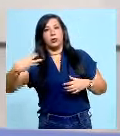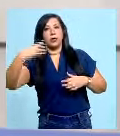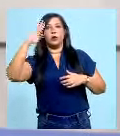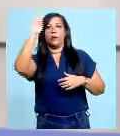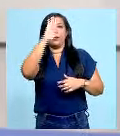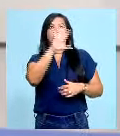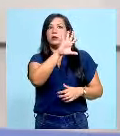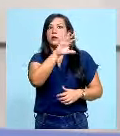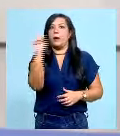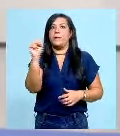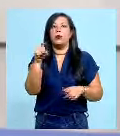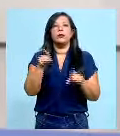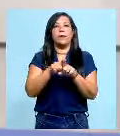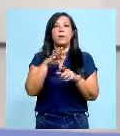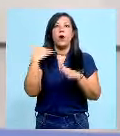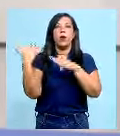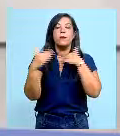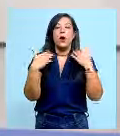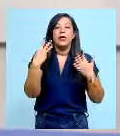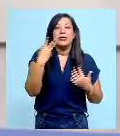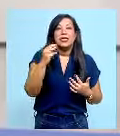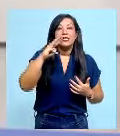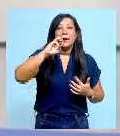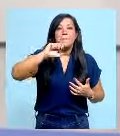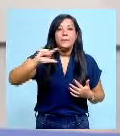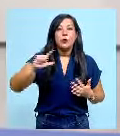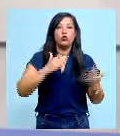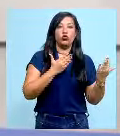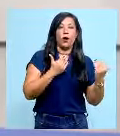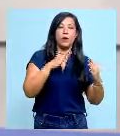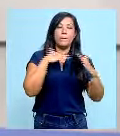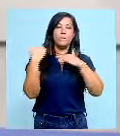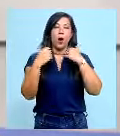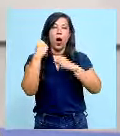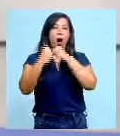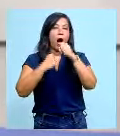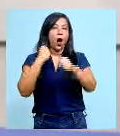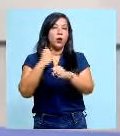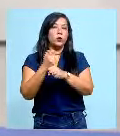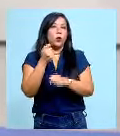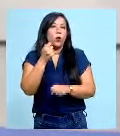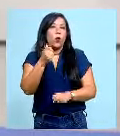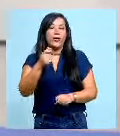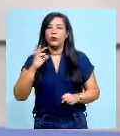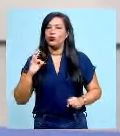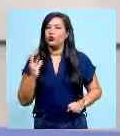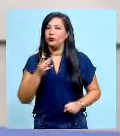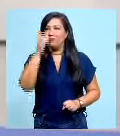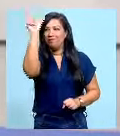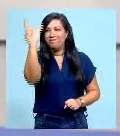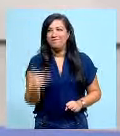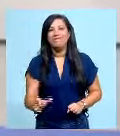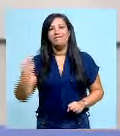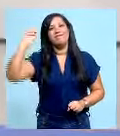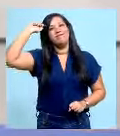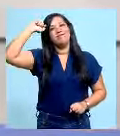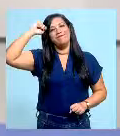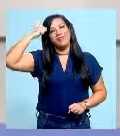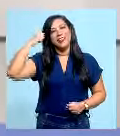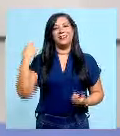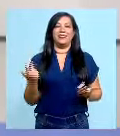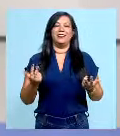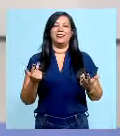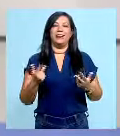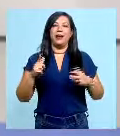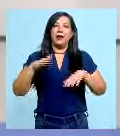é campeão de homicídios. 30 mil jovens são assassinados por ano, quase todos pretos, como diria a música. As